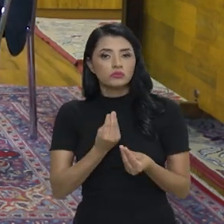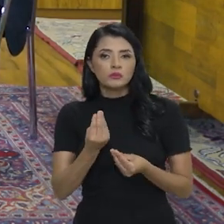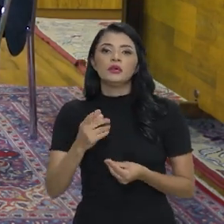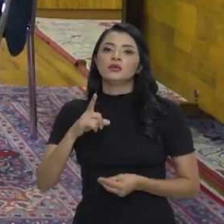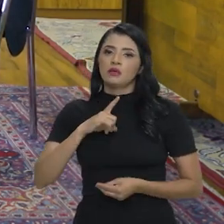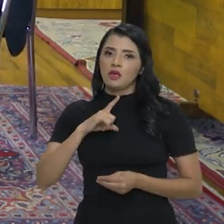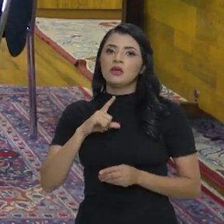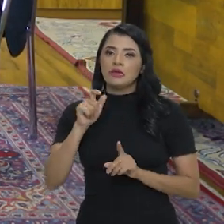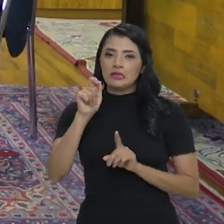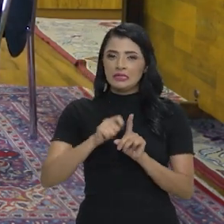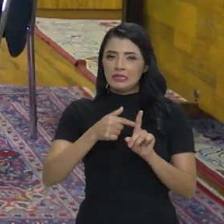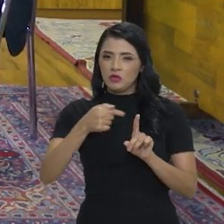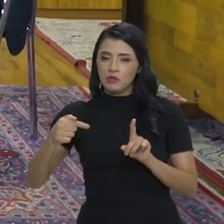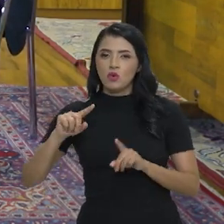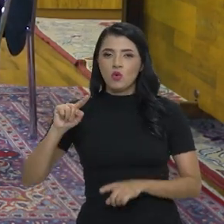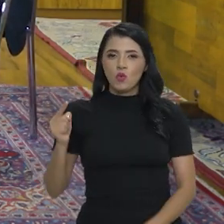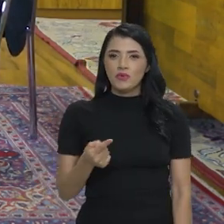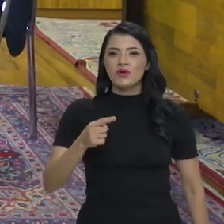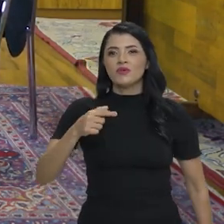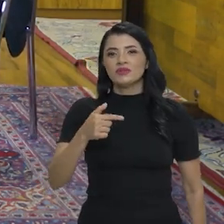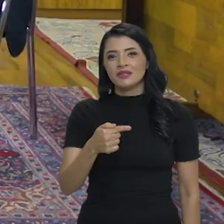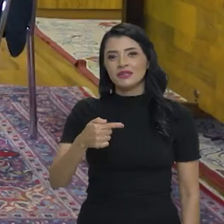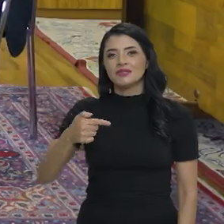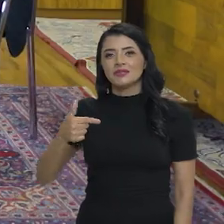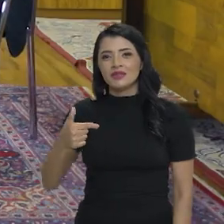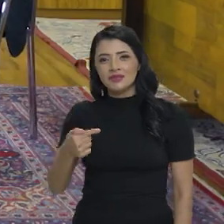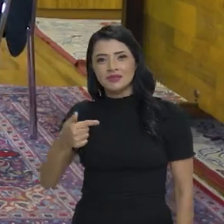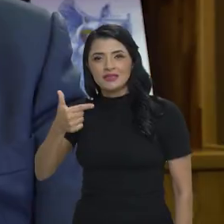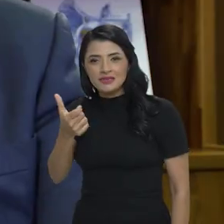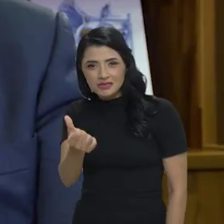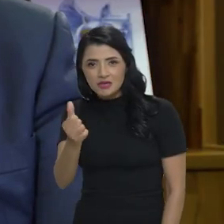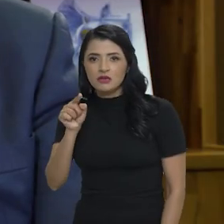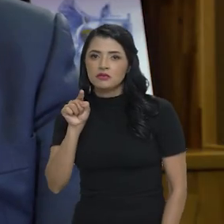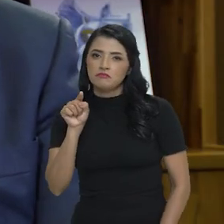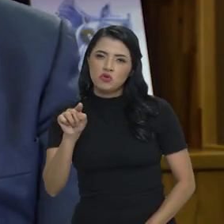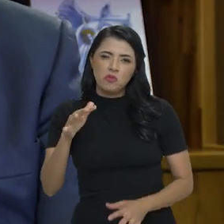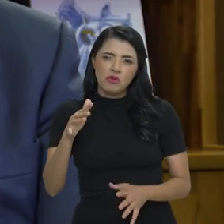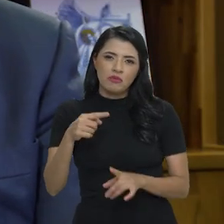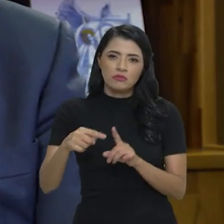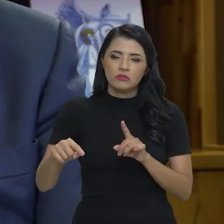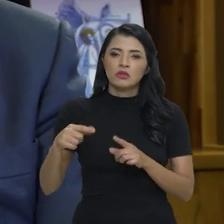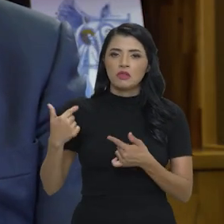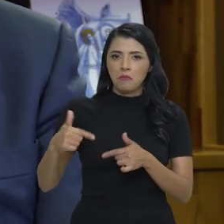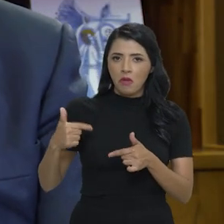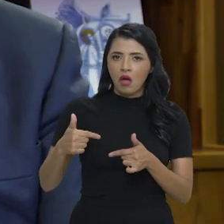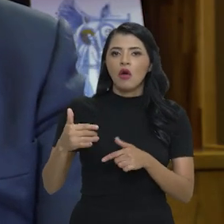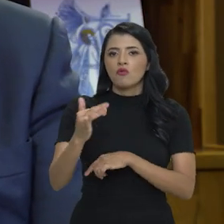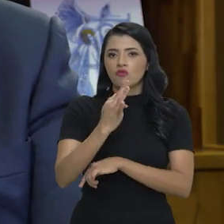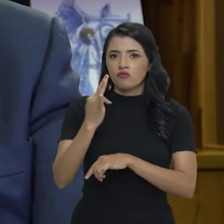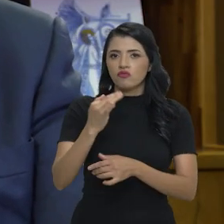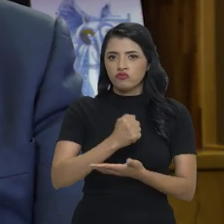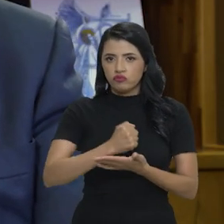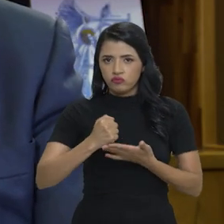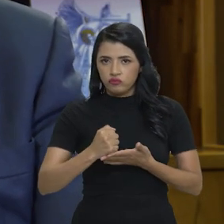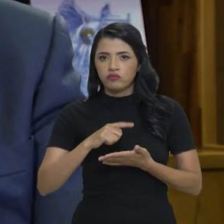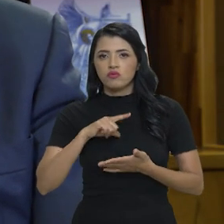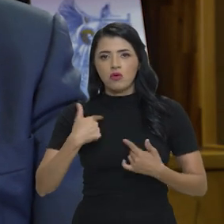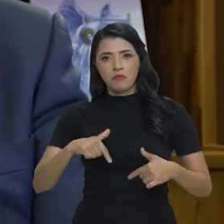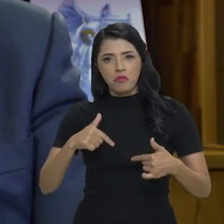acúmulo dos sete meses de 1 milhão 166 mil e uns quebradinhos de empregos formais,